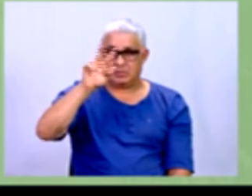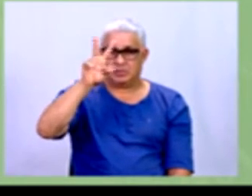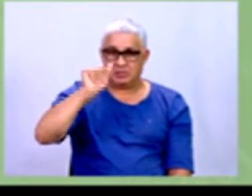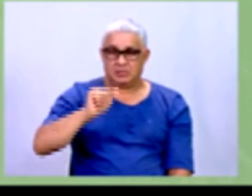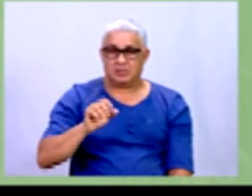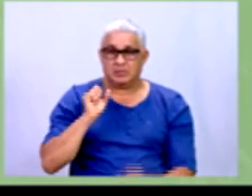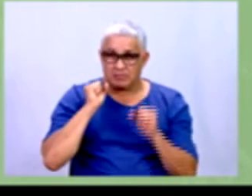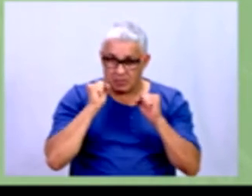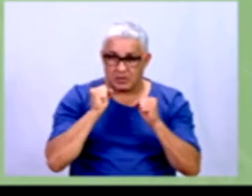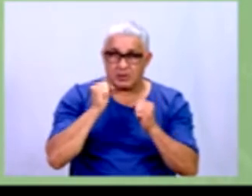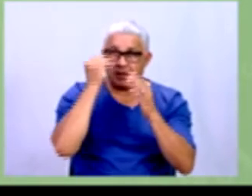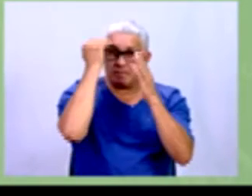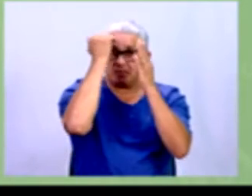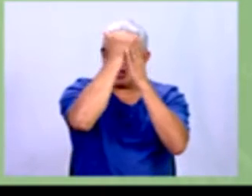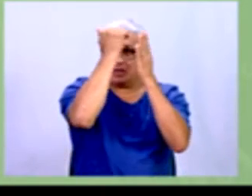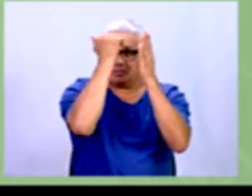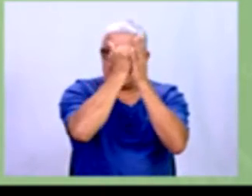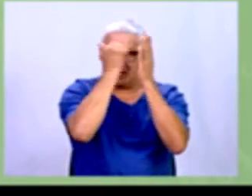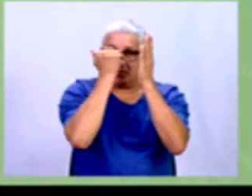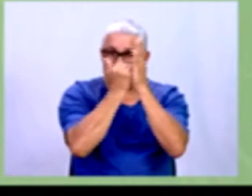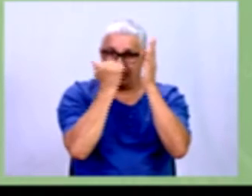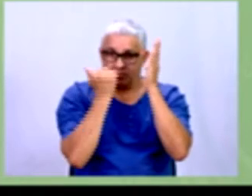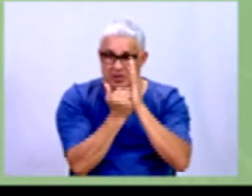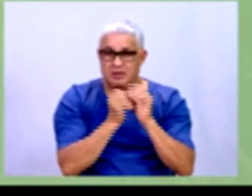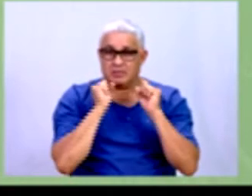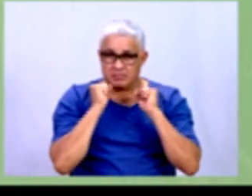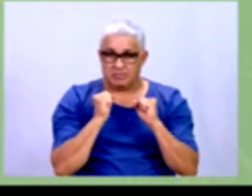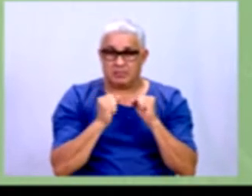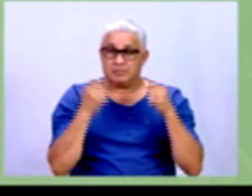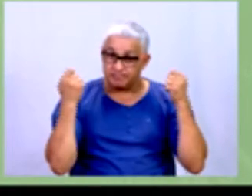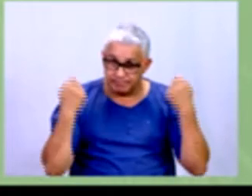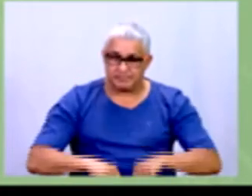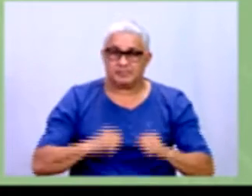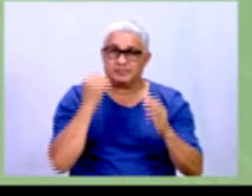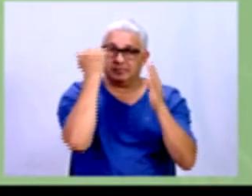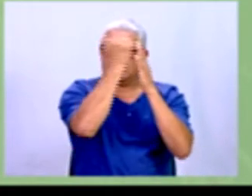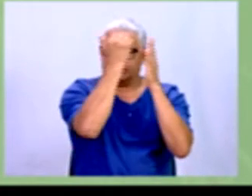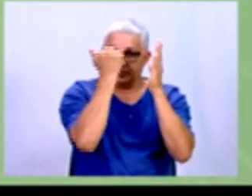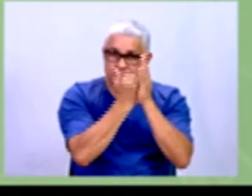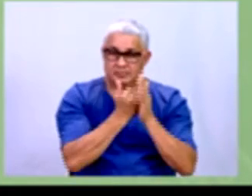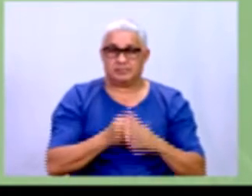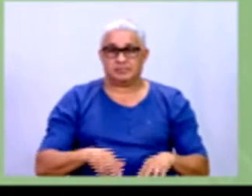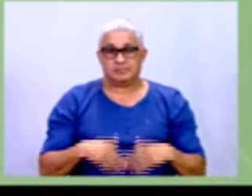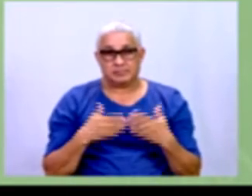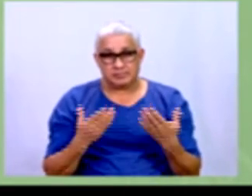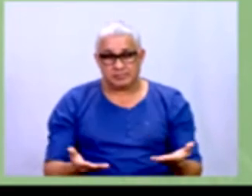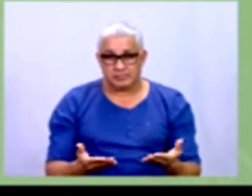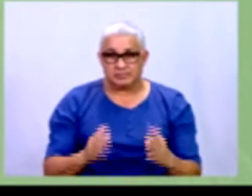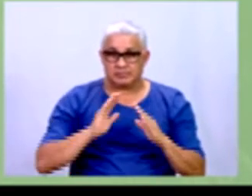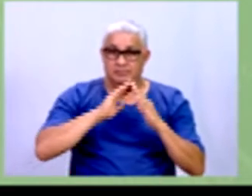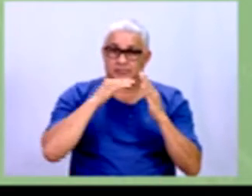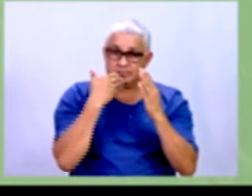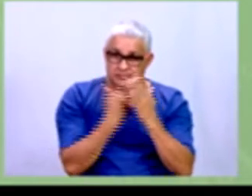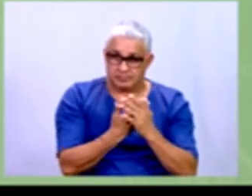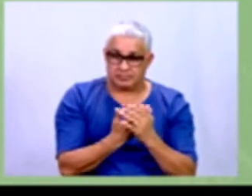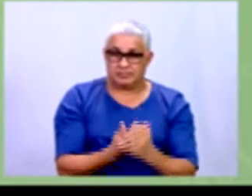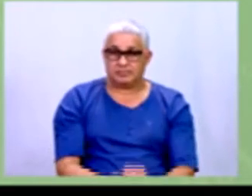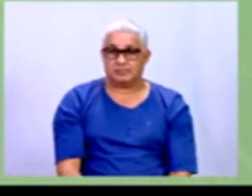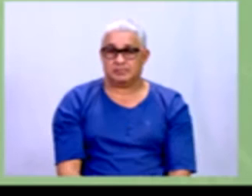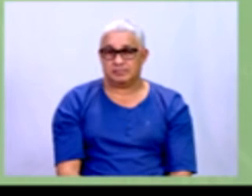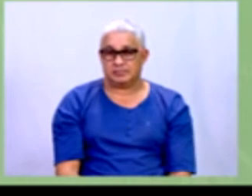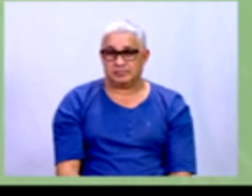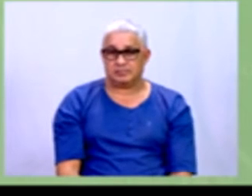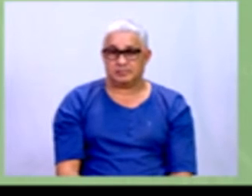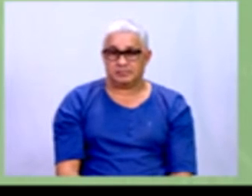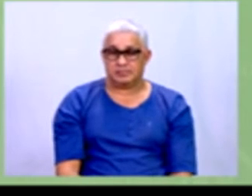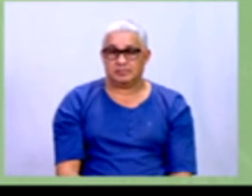ser ordenadas. No caso, a escolaridade, elas têm que ser ordenadas. Então, a escolaridade, ela é uma